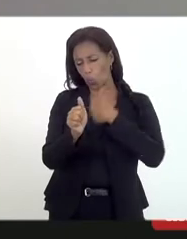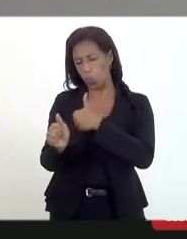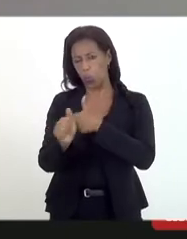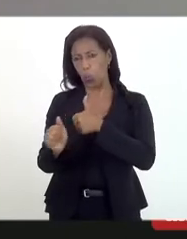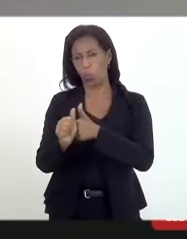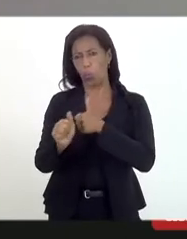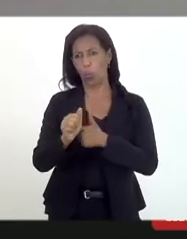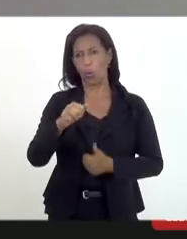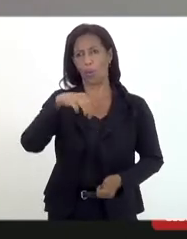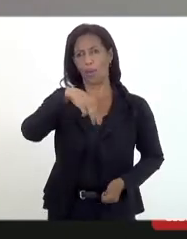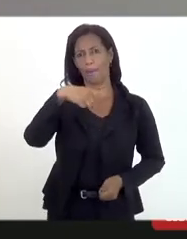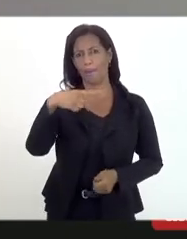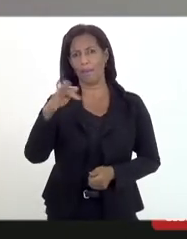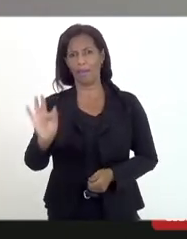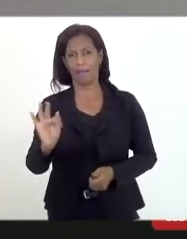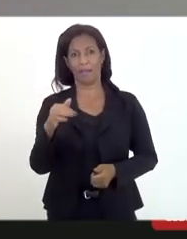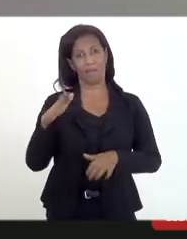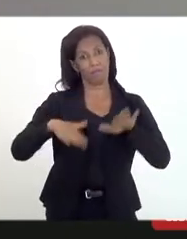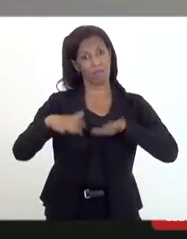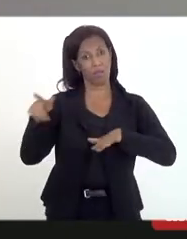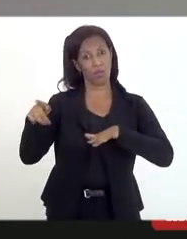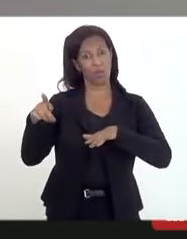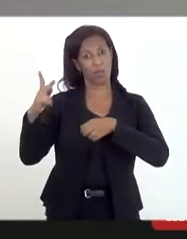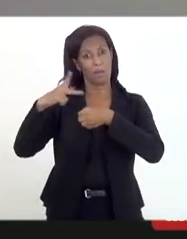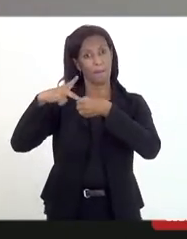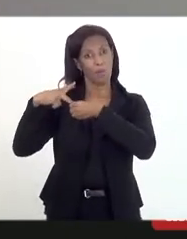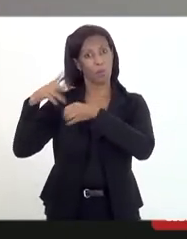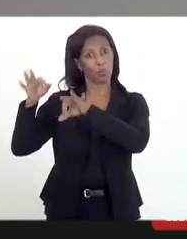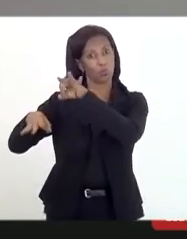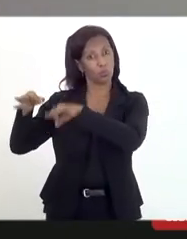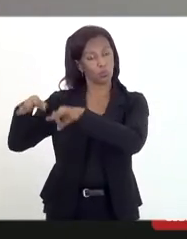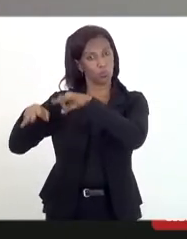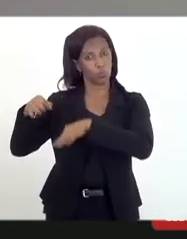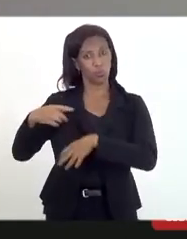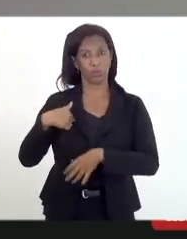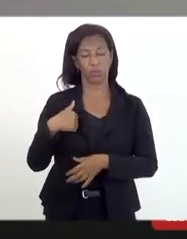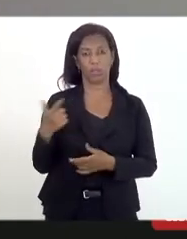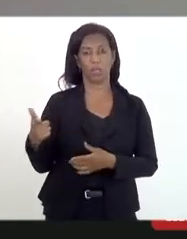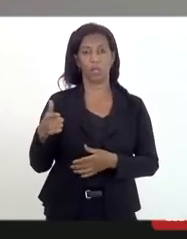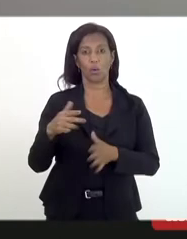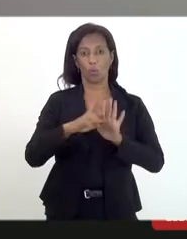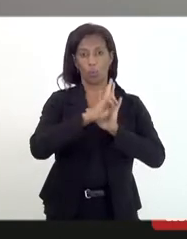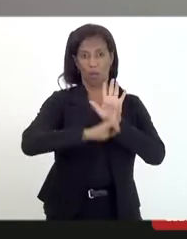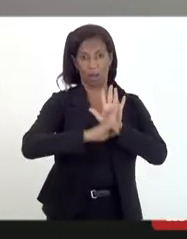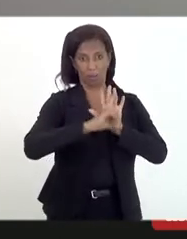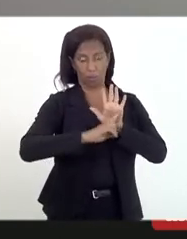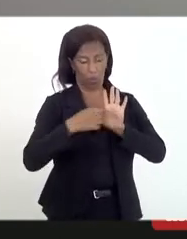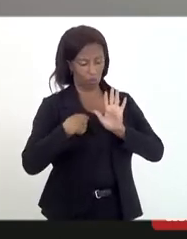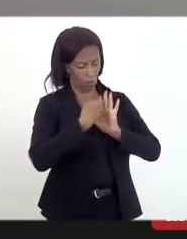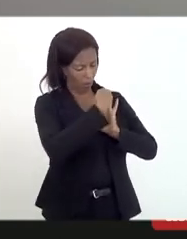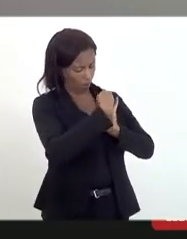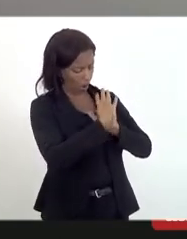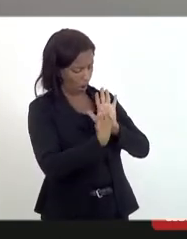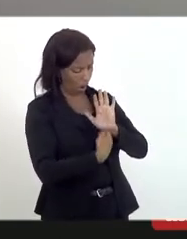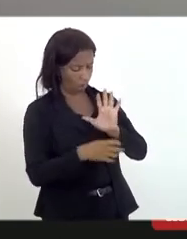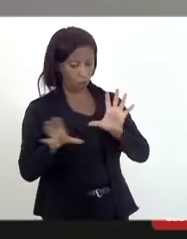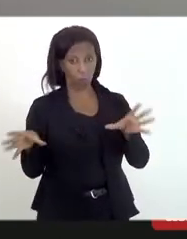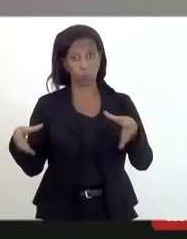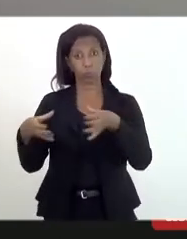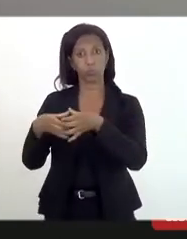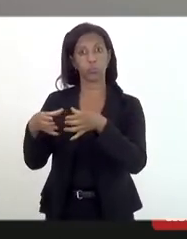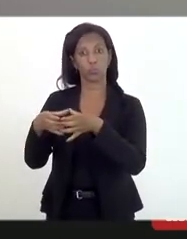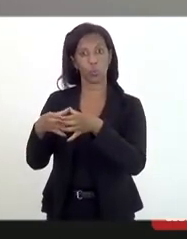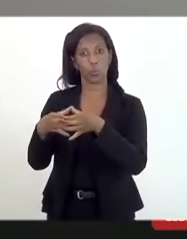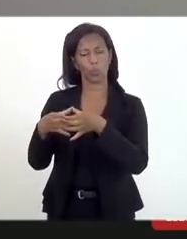MPF, embora ela seja promotora de justiça. O relatório que eu produzi foi submetido a este grupo colegiado e que